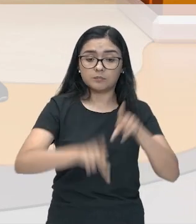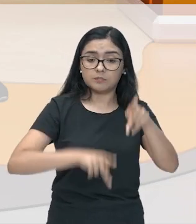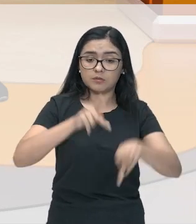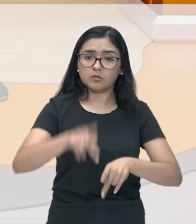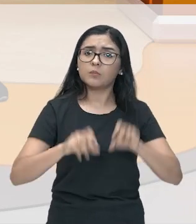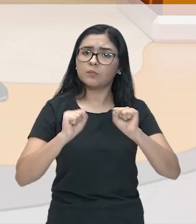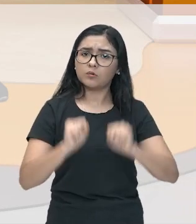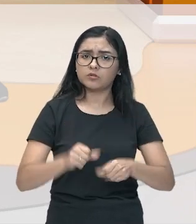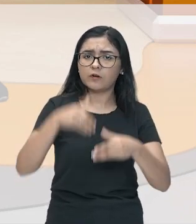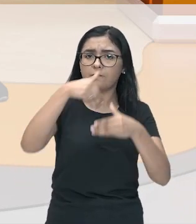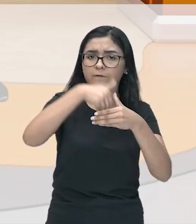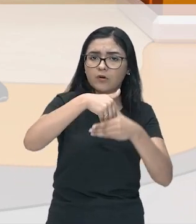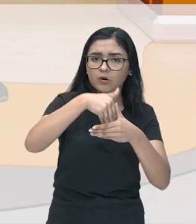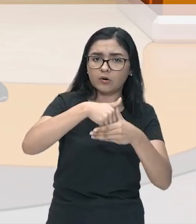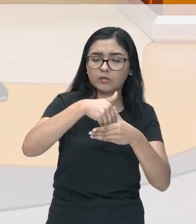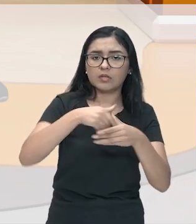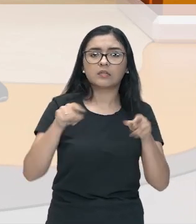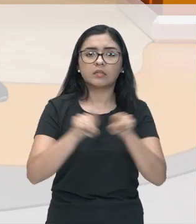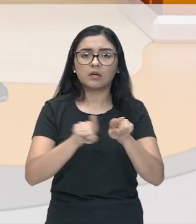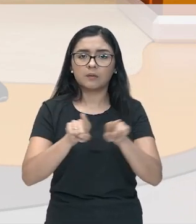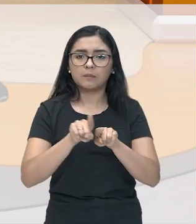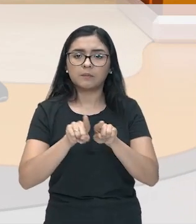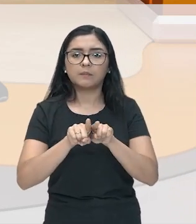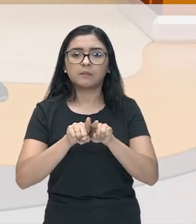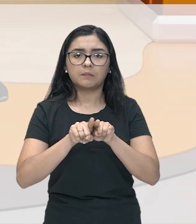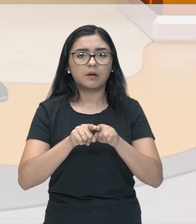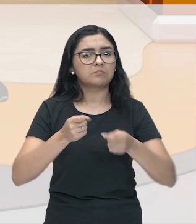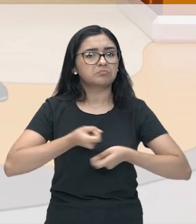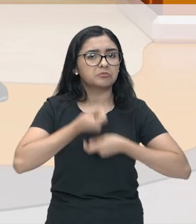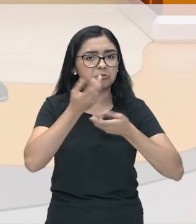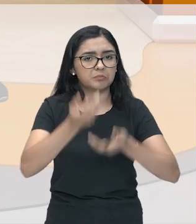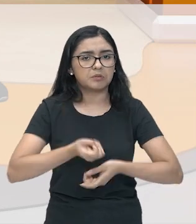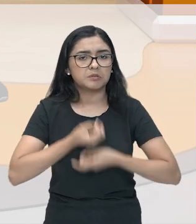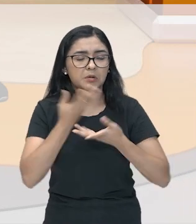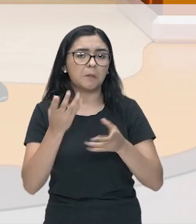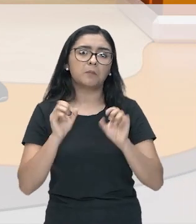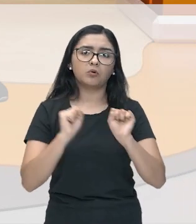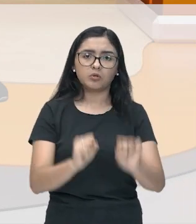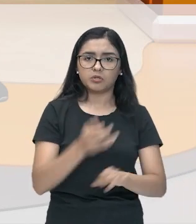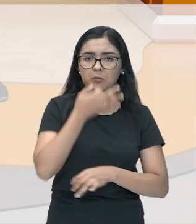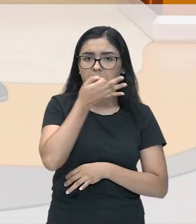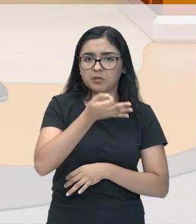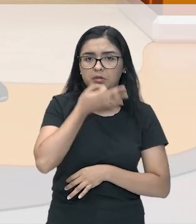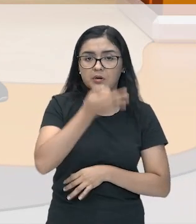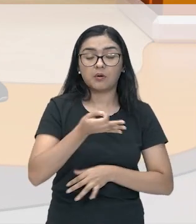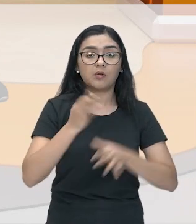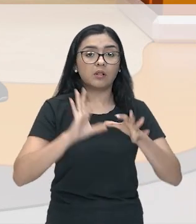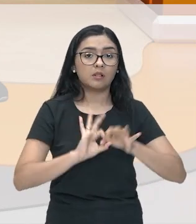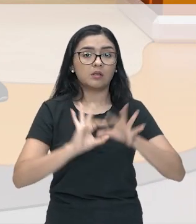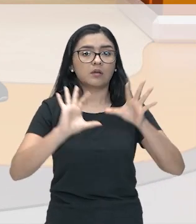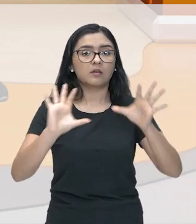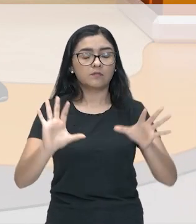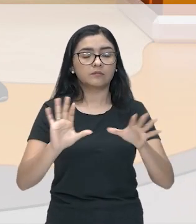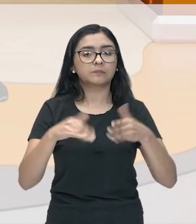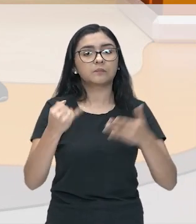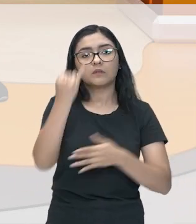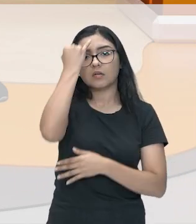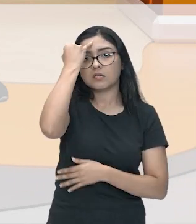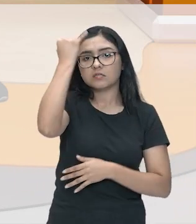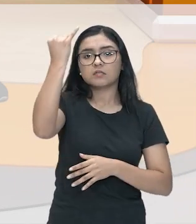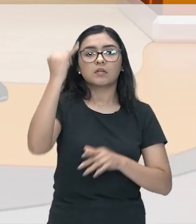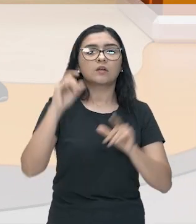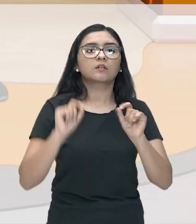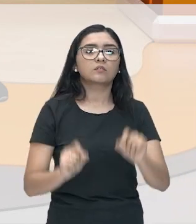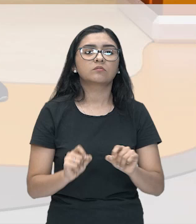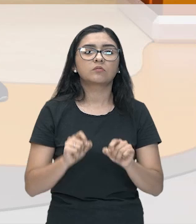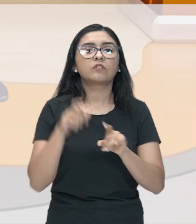votar e falar sobre as coisas da cidade, podiam dar a sua opinião. E essa ideia acabou